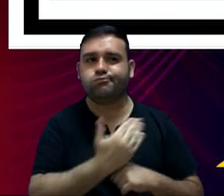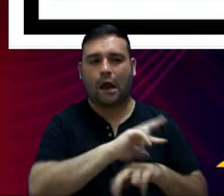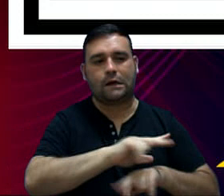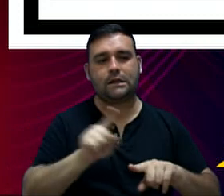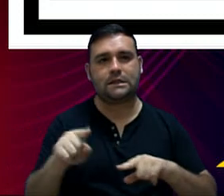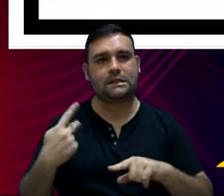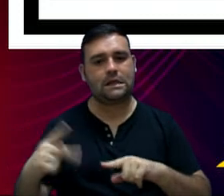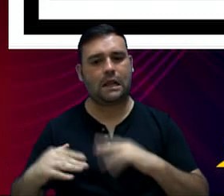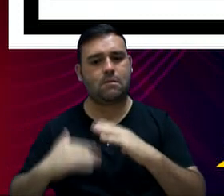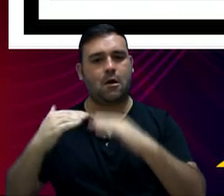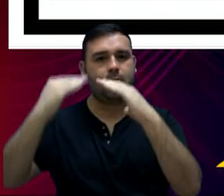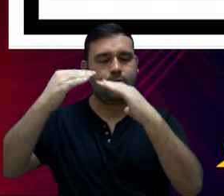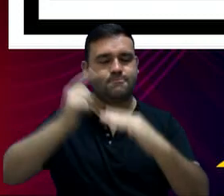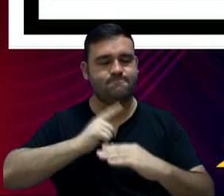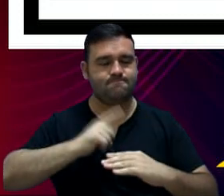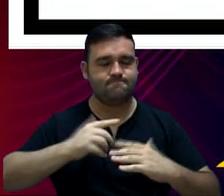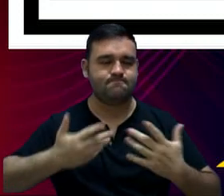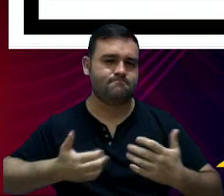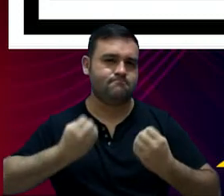da sua carreira.